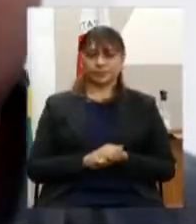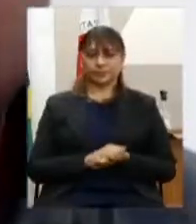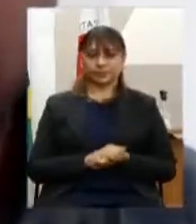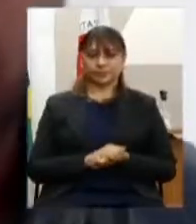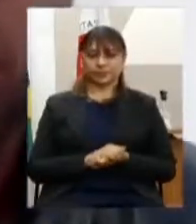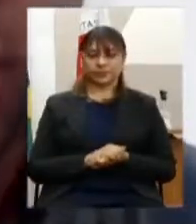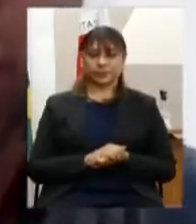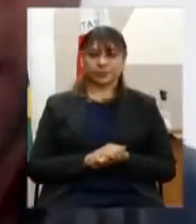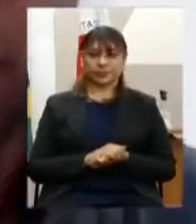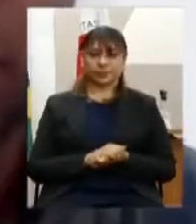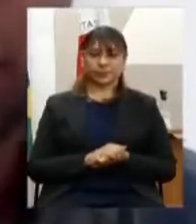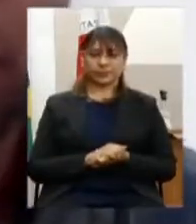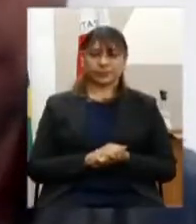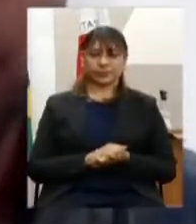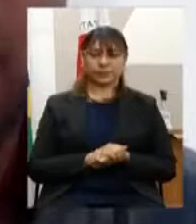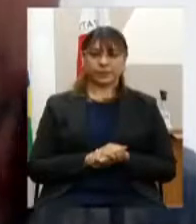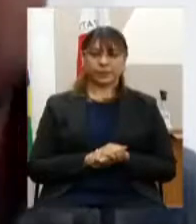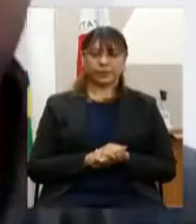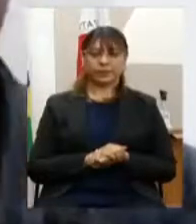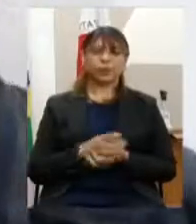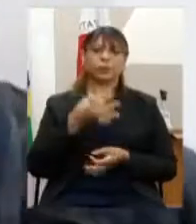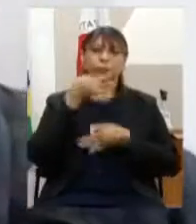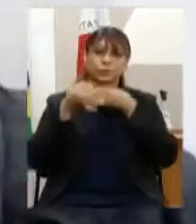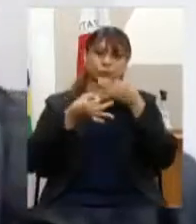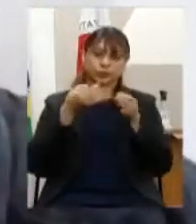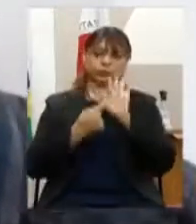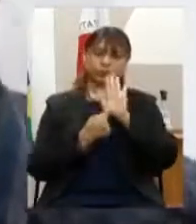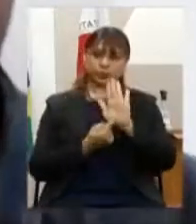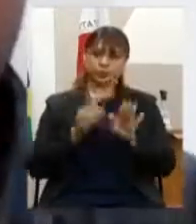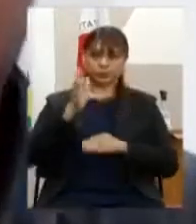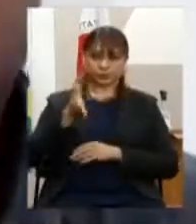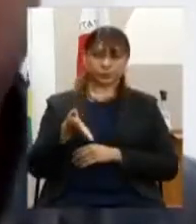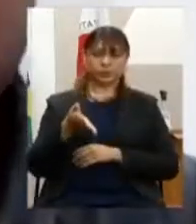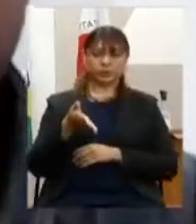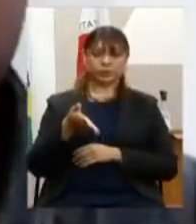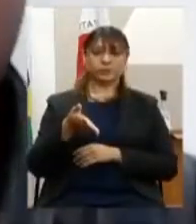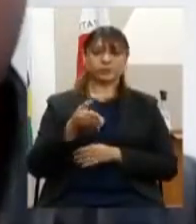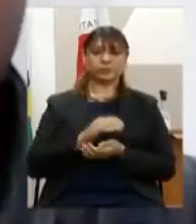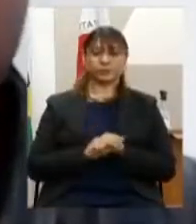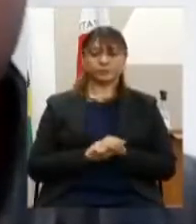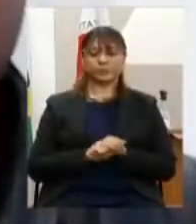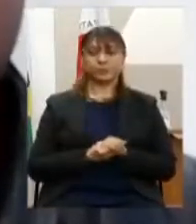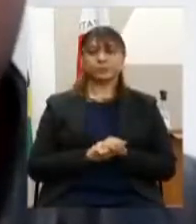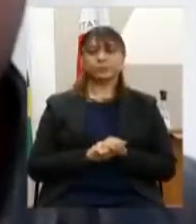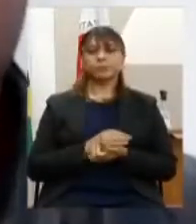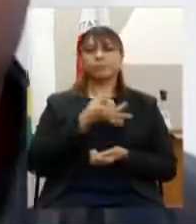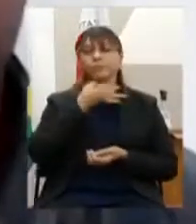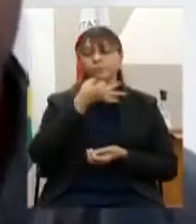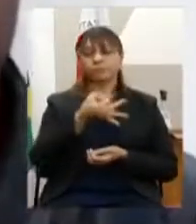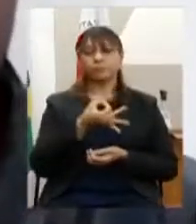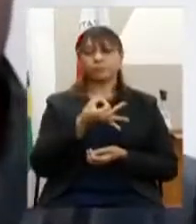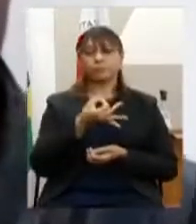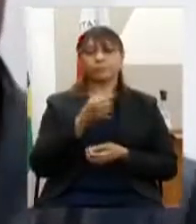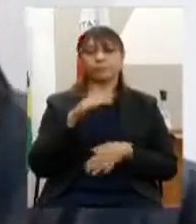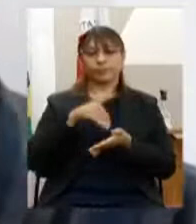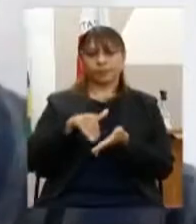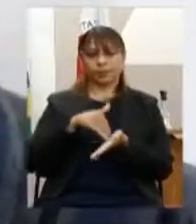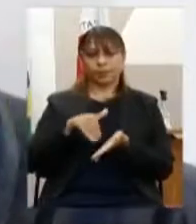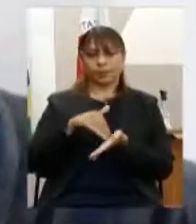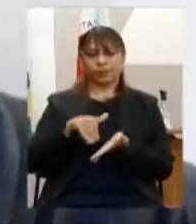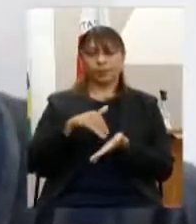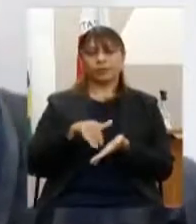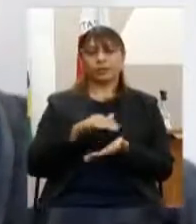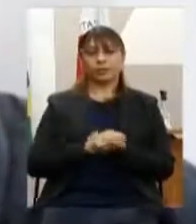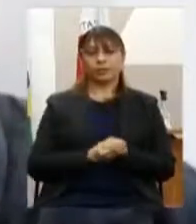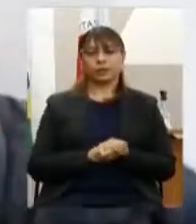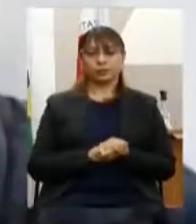Os resultados, as sugestões apresentadas foram recomendar a Secretaria de Estado de Desenvolvimento Econômico, a SEDE,